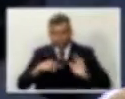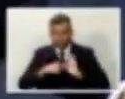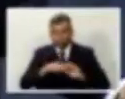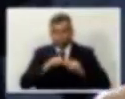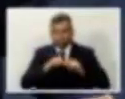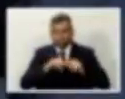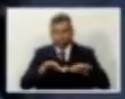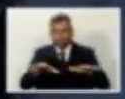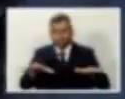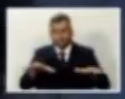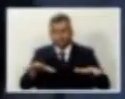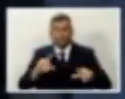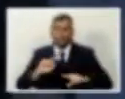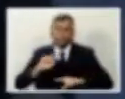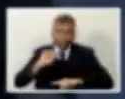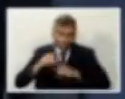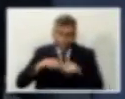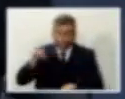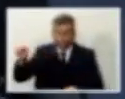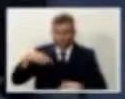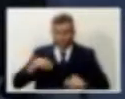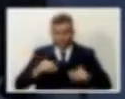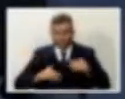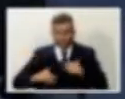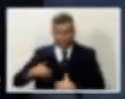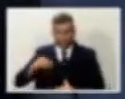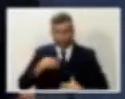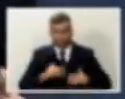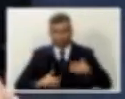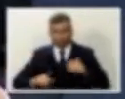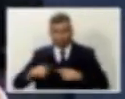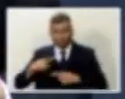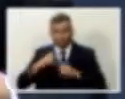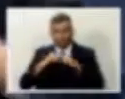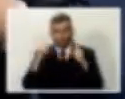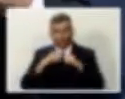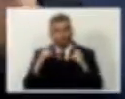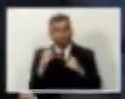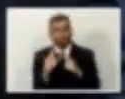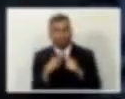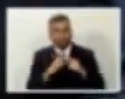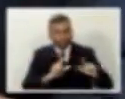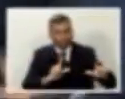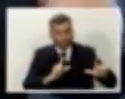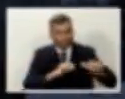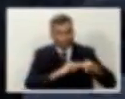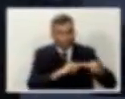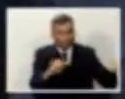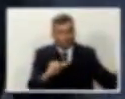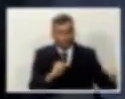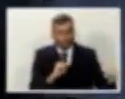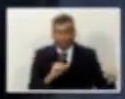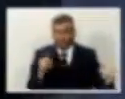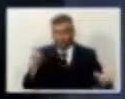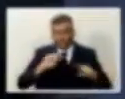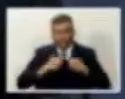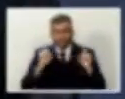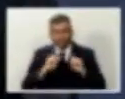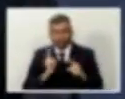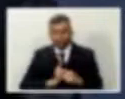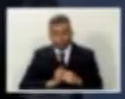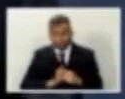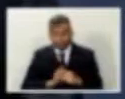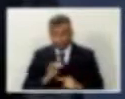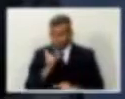reclama da repercussão nas redes. As redes repercutiram imediatamente, não foi comando da oposição, de